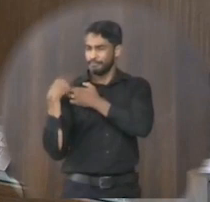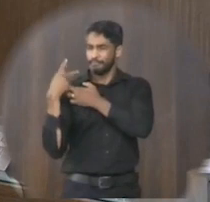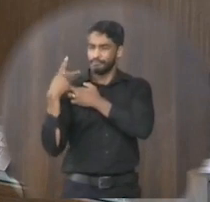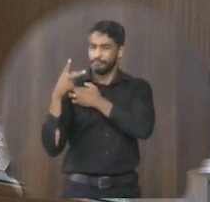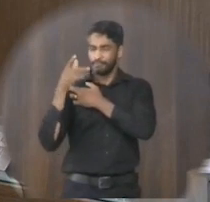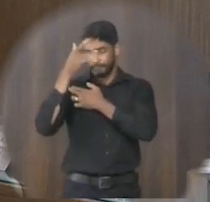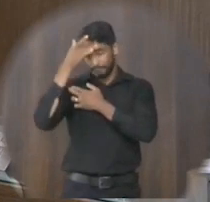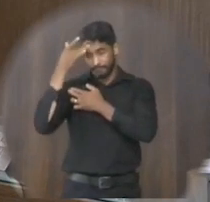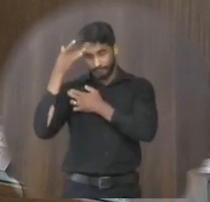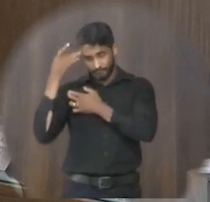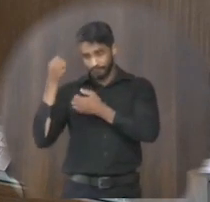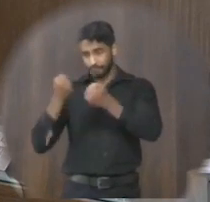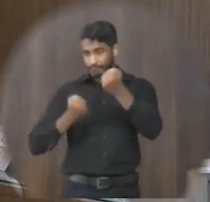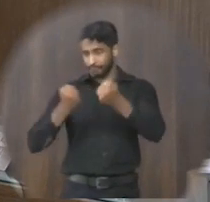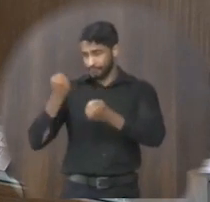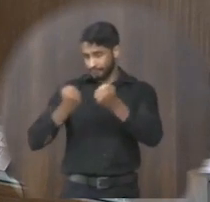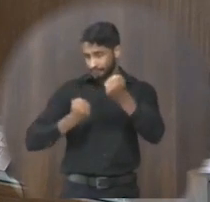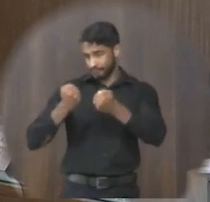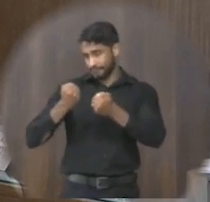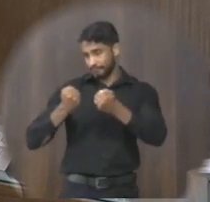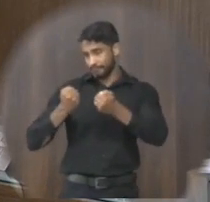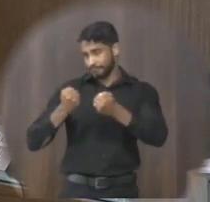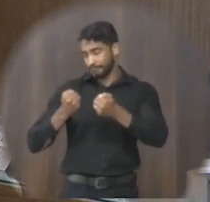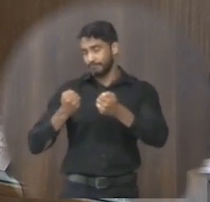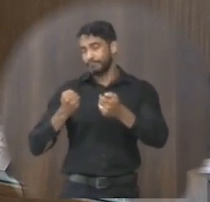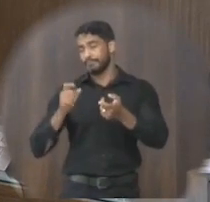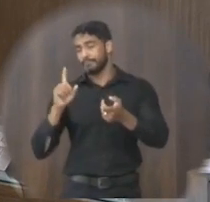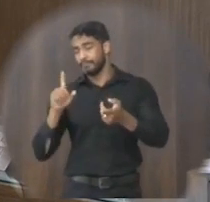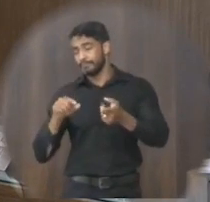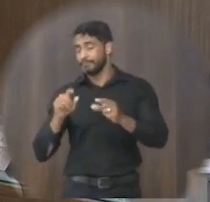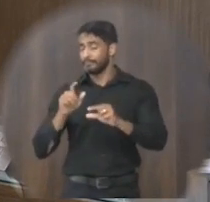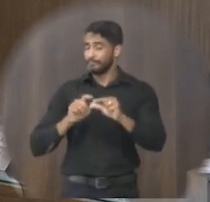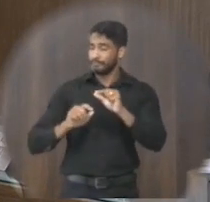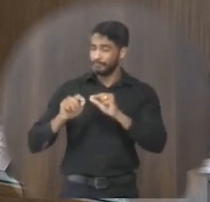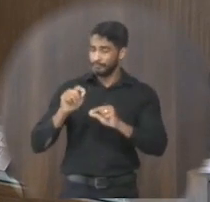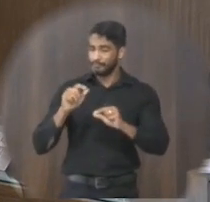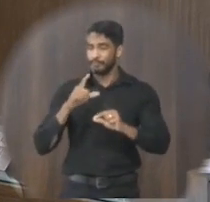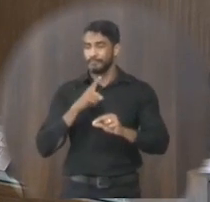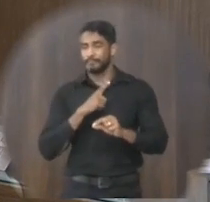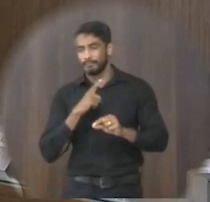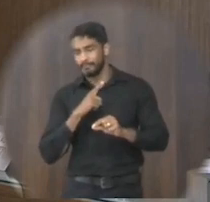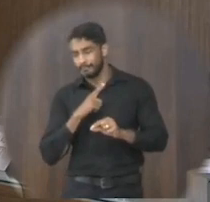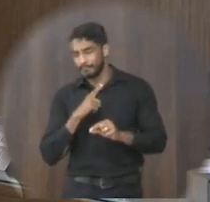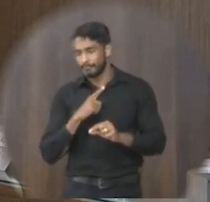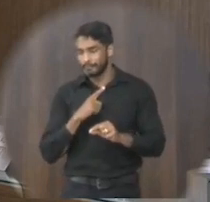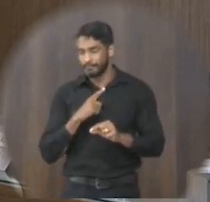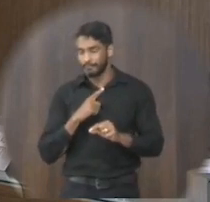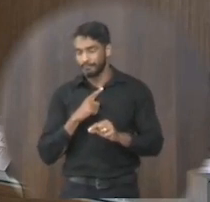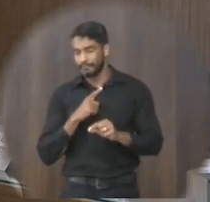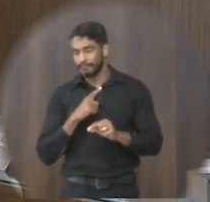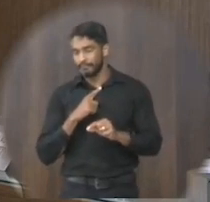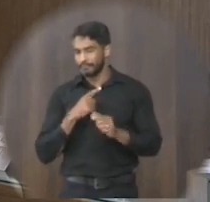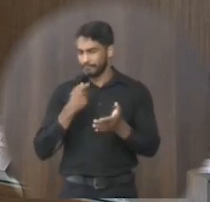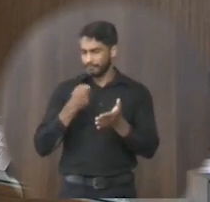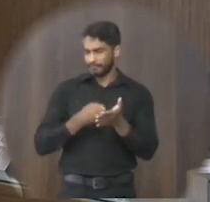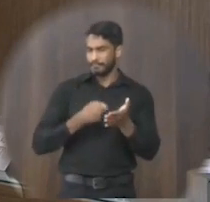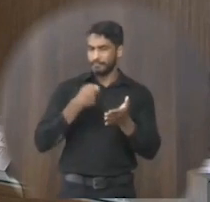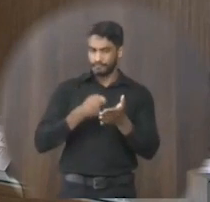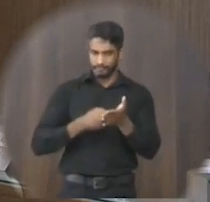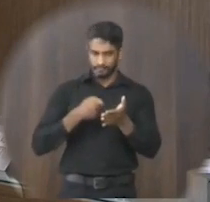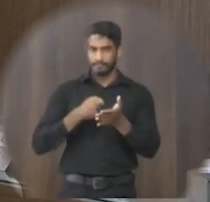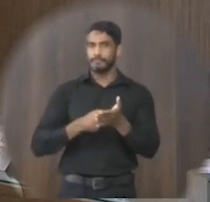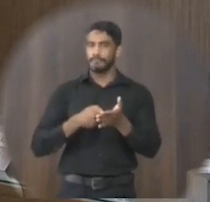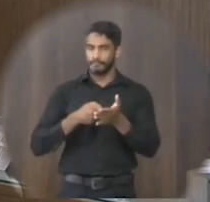e uma forma que diria se tivesse algo que cobrasse no